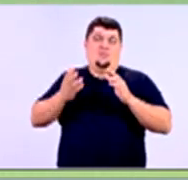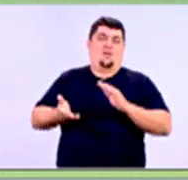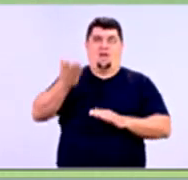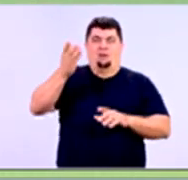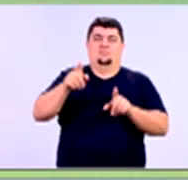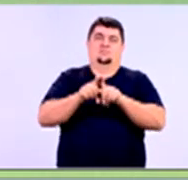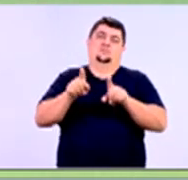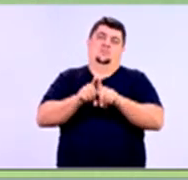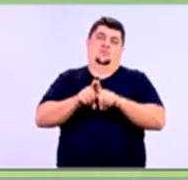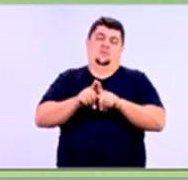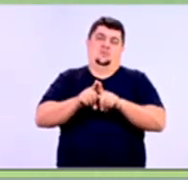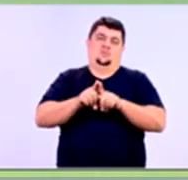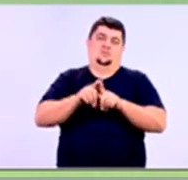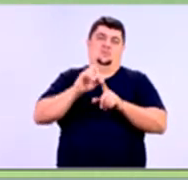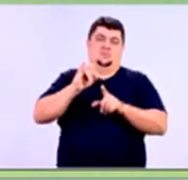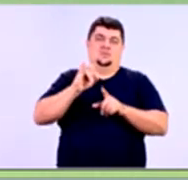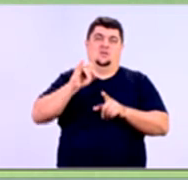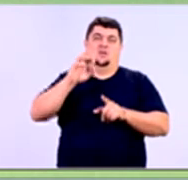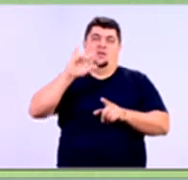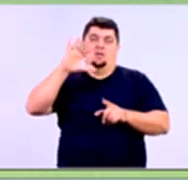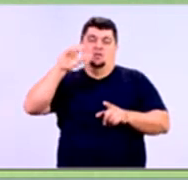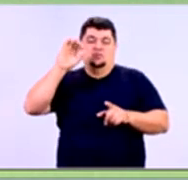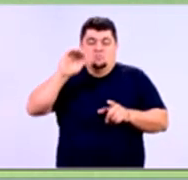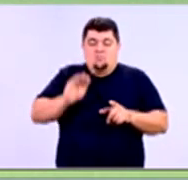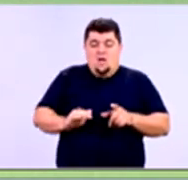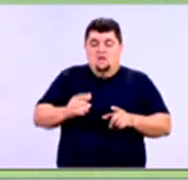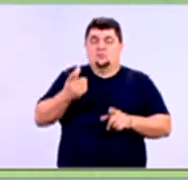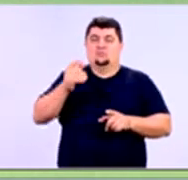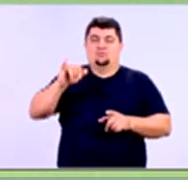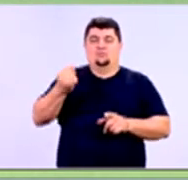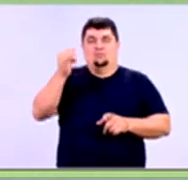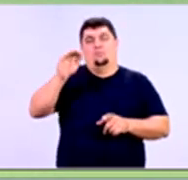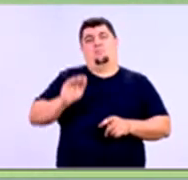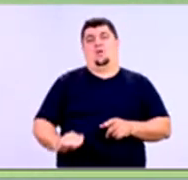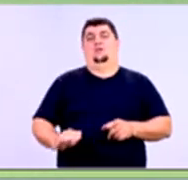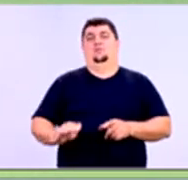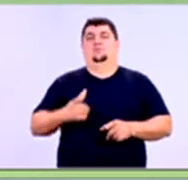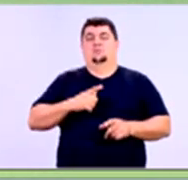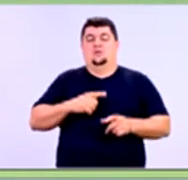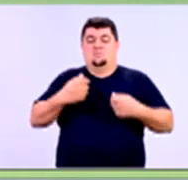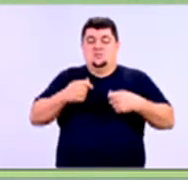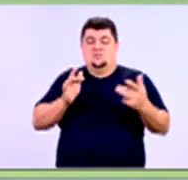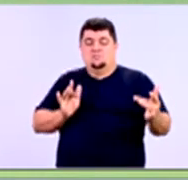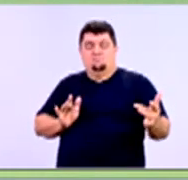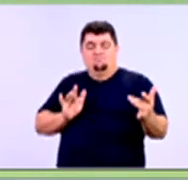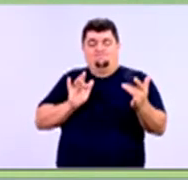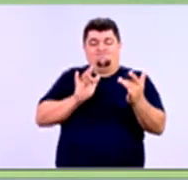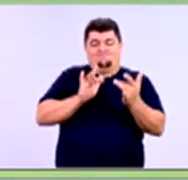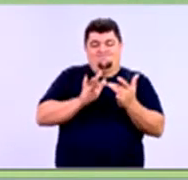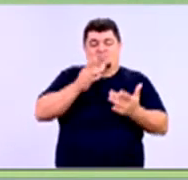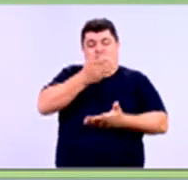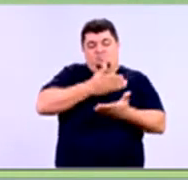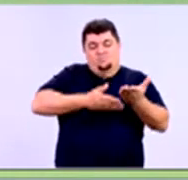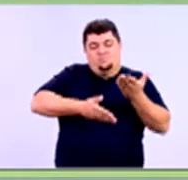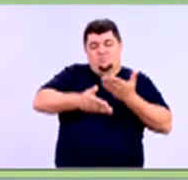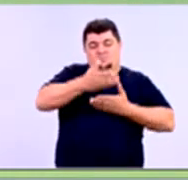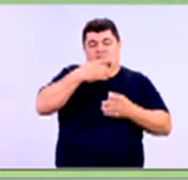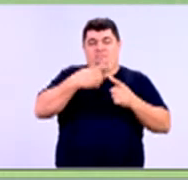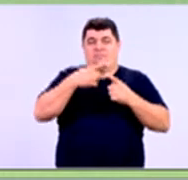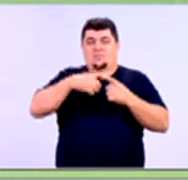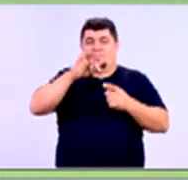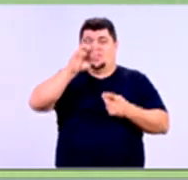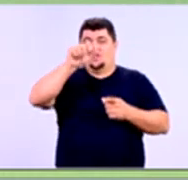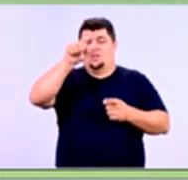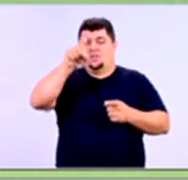Os tópicos da nossa disciplina, né? Risco e crédito juntos se relacionam para formar a taxa de